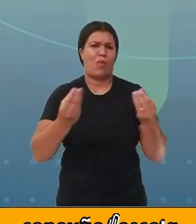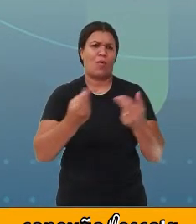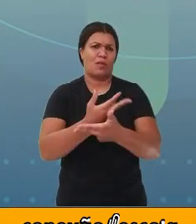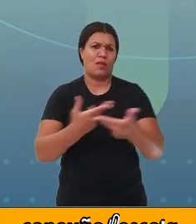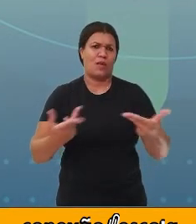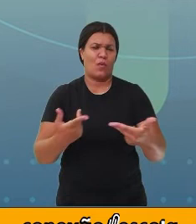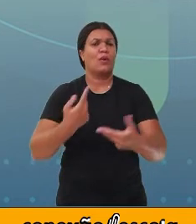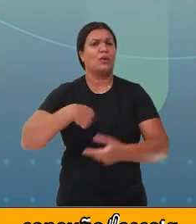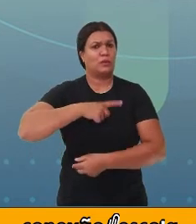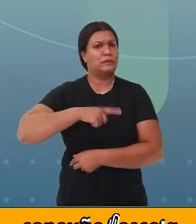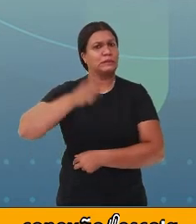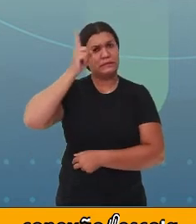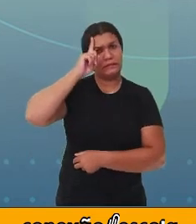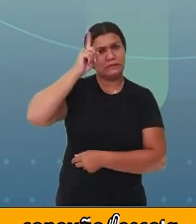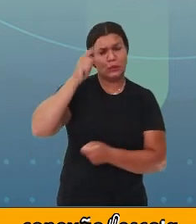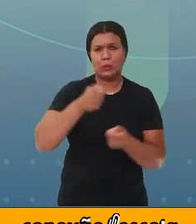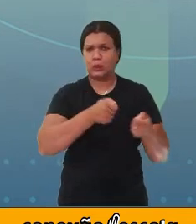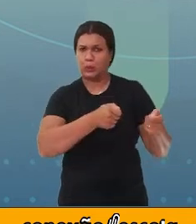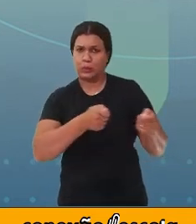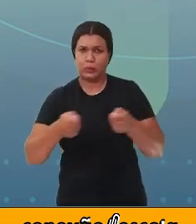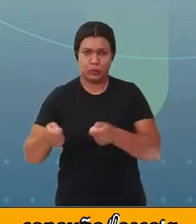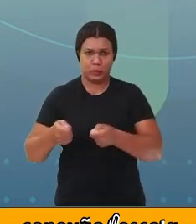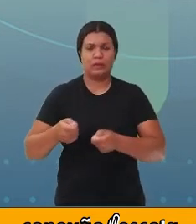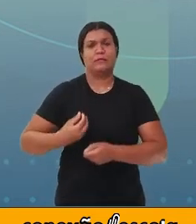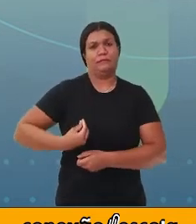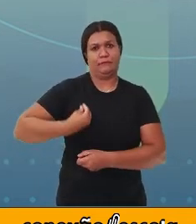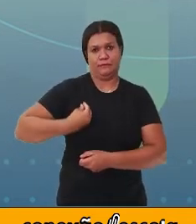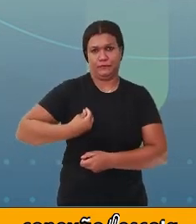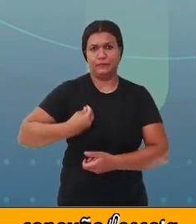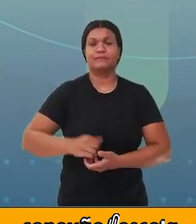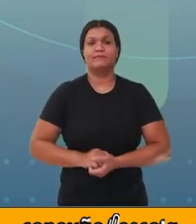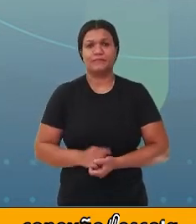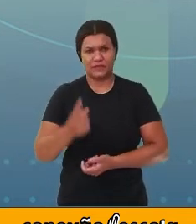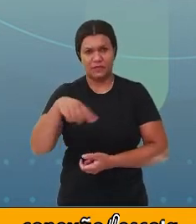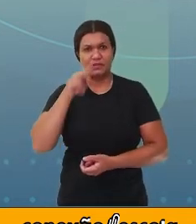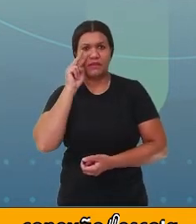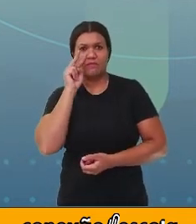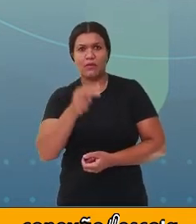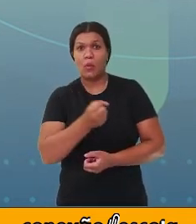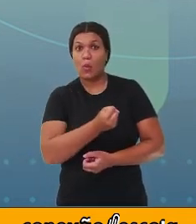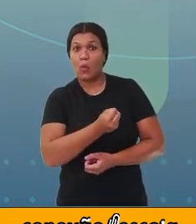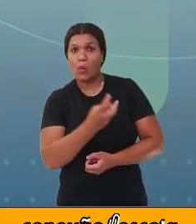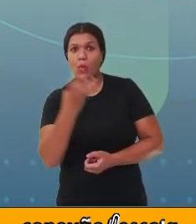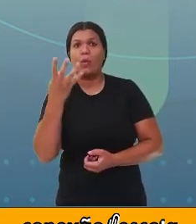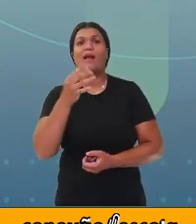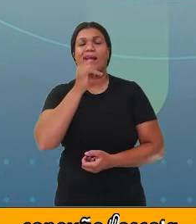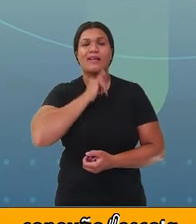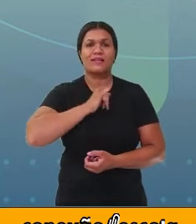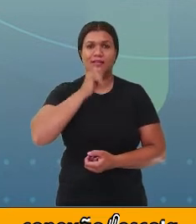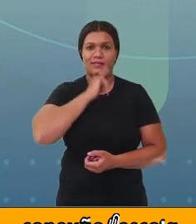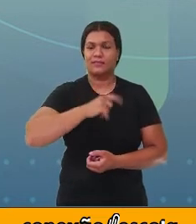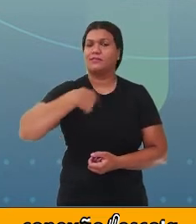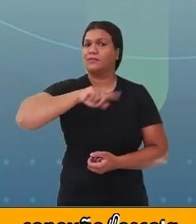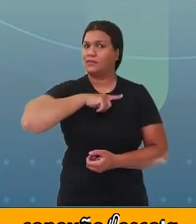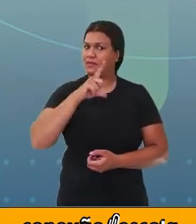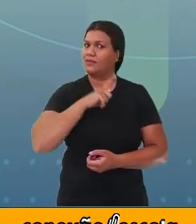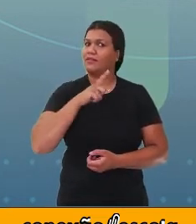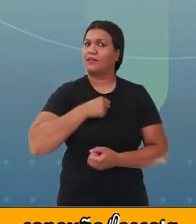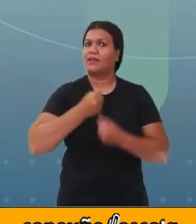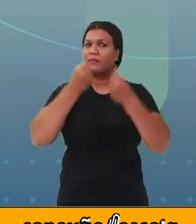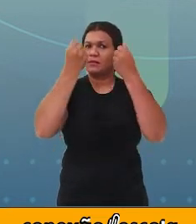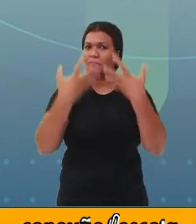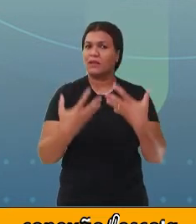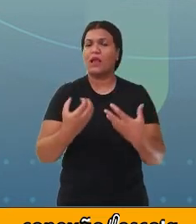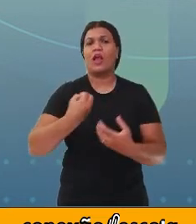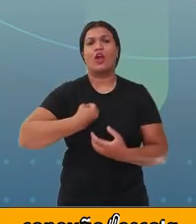nosso cotidiano, o nosso dia a dia. Viram a quantidade de exemplos que temos para falar que